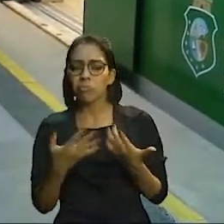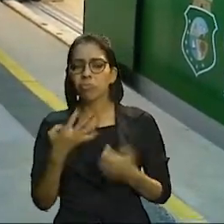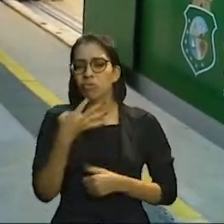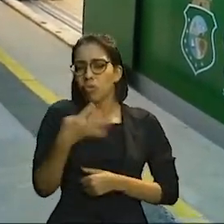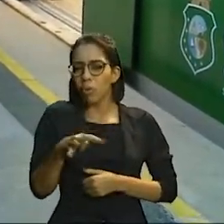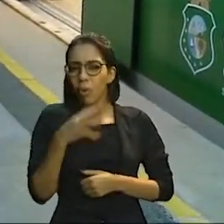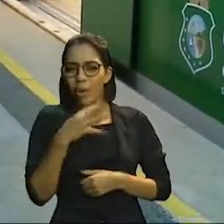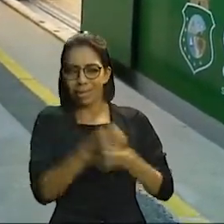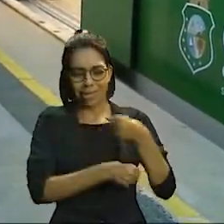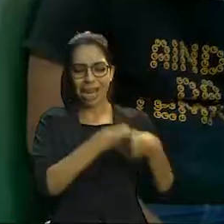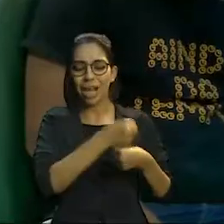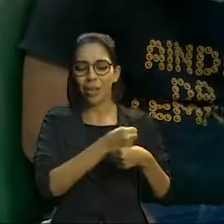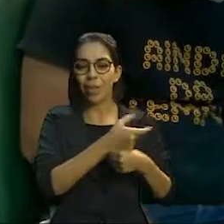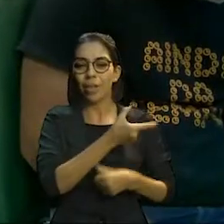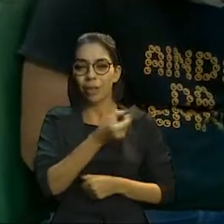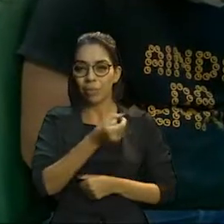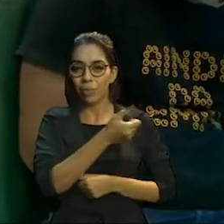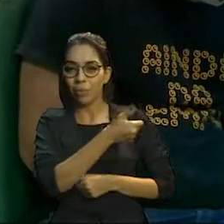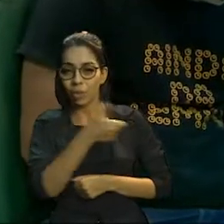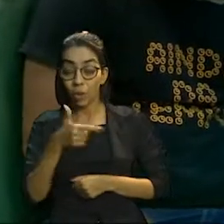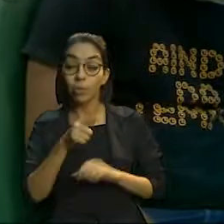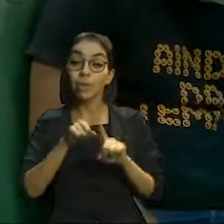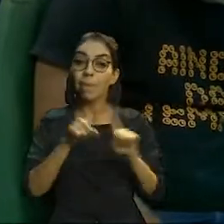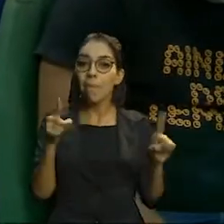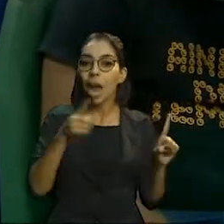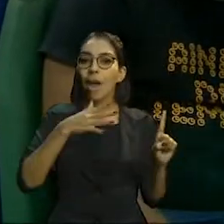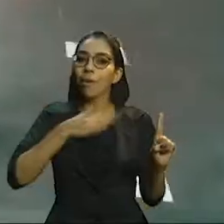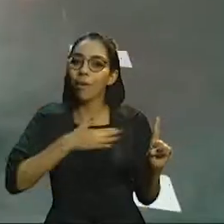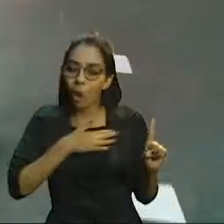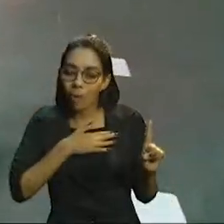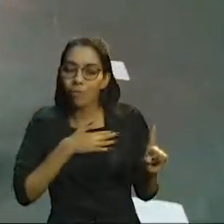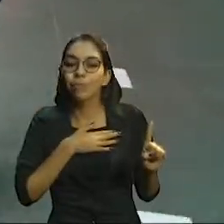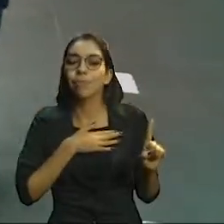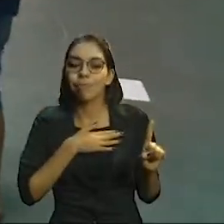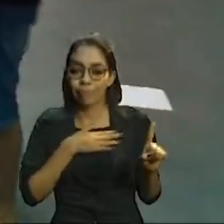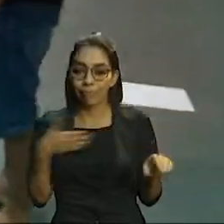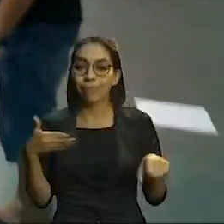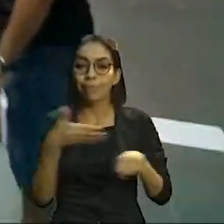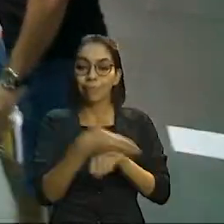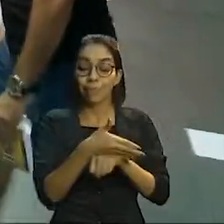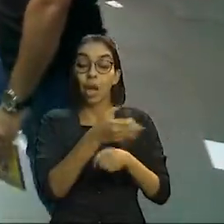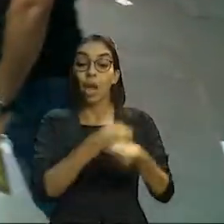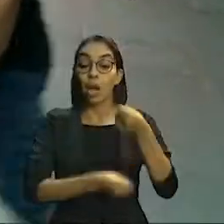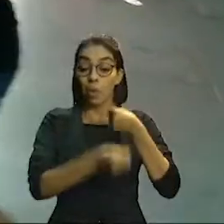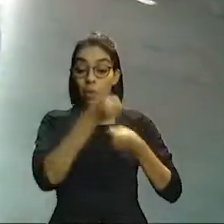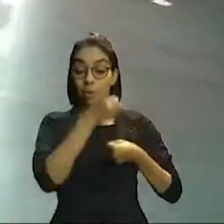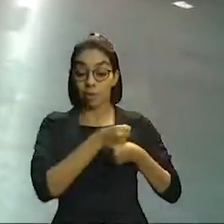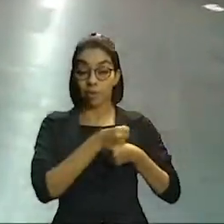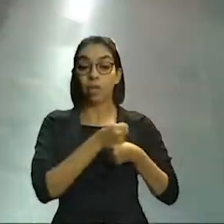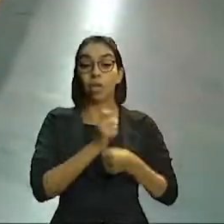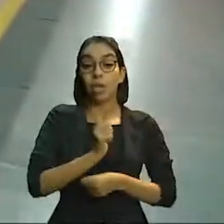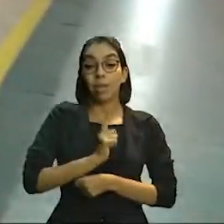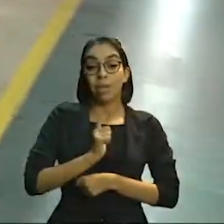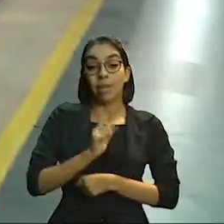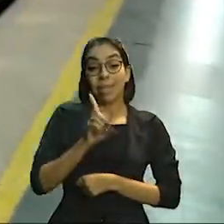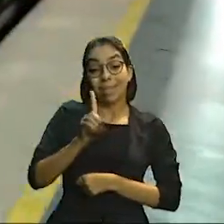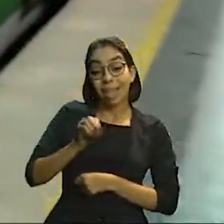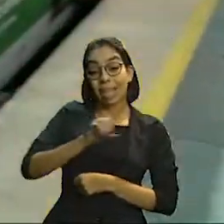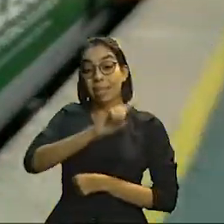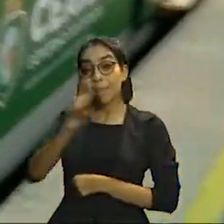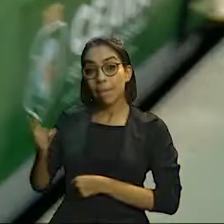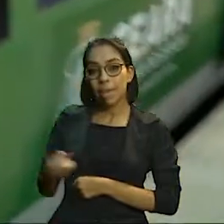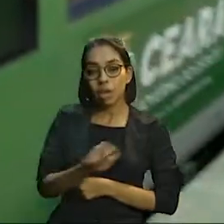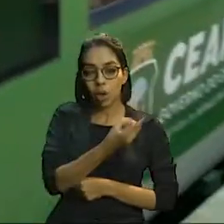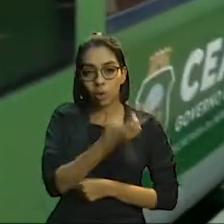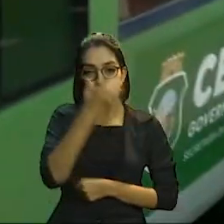para muitos cearenses, caiu no gosto dos usuários. No ano passado, mais de 10 milhões de passageiros foram